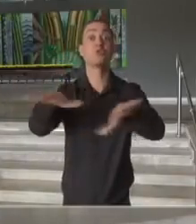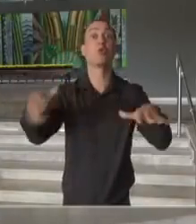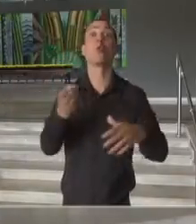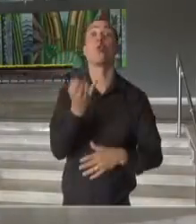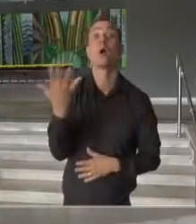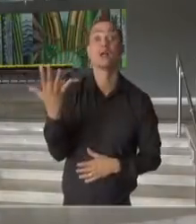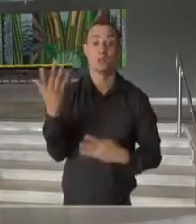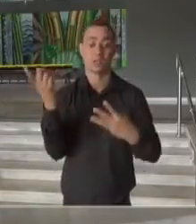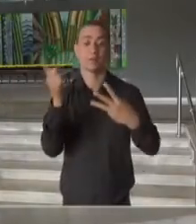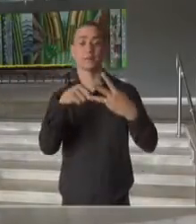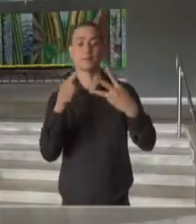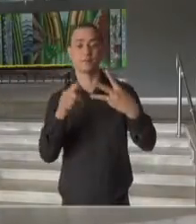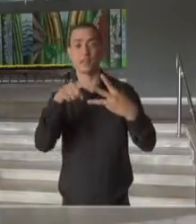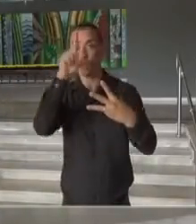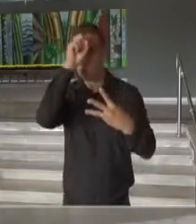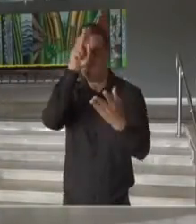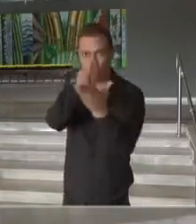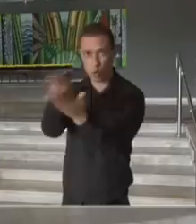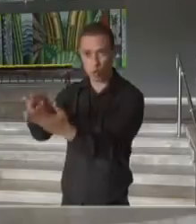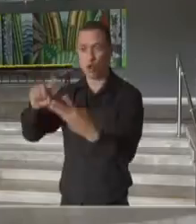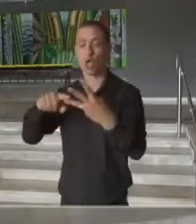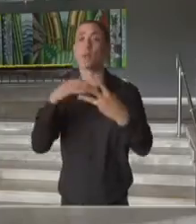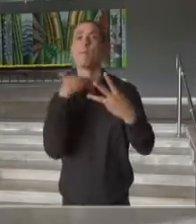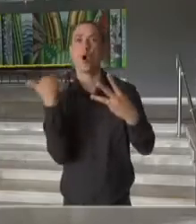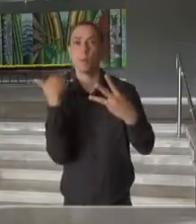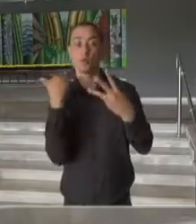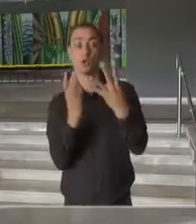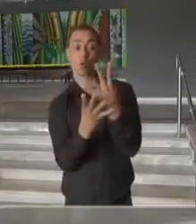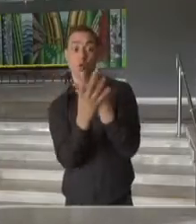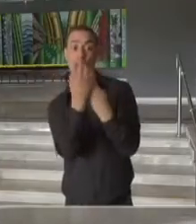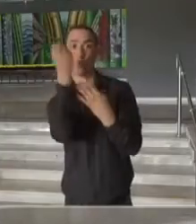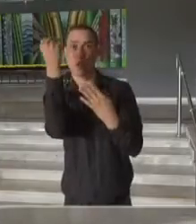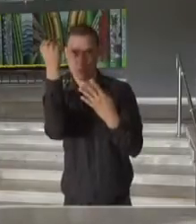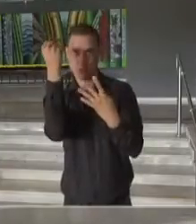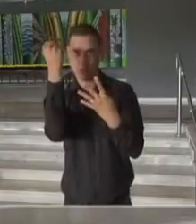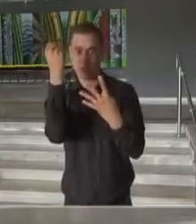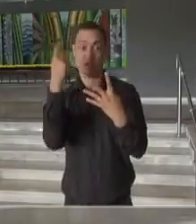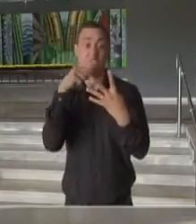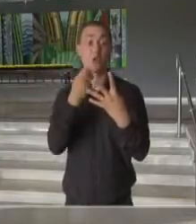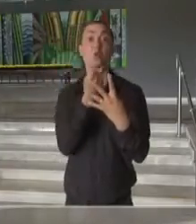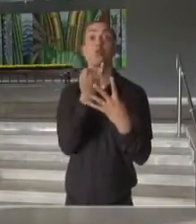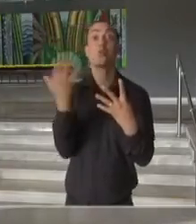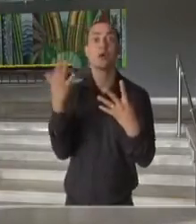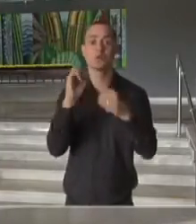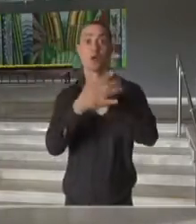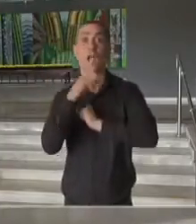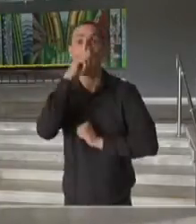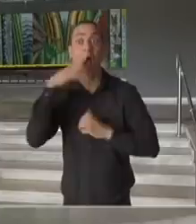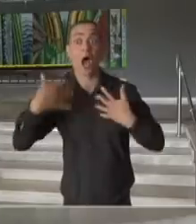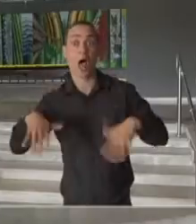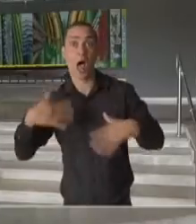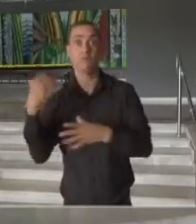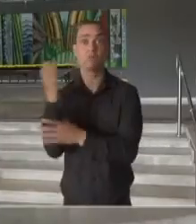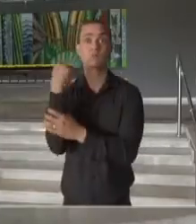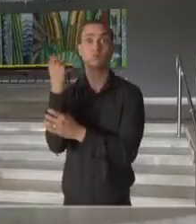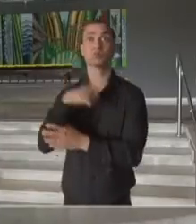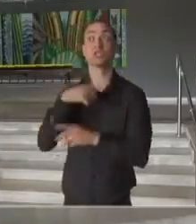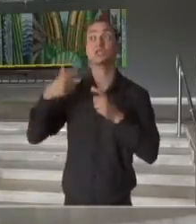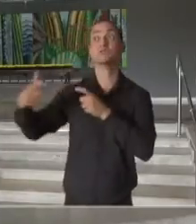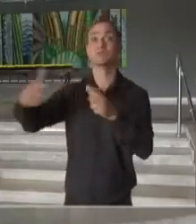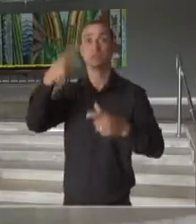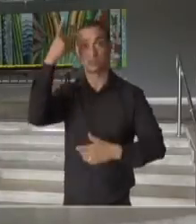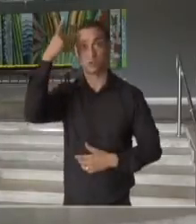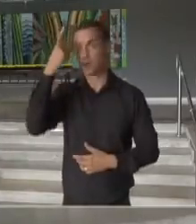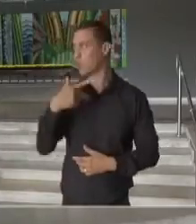e indicadores de internação hospitalar e óbitos, para nós relacionarmos a quantidade de casos graves que vão estar ocorrendo no estado de São